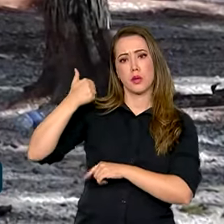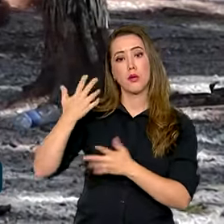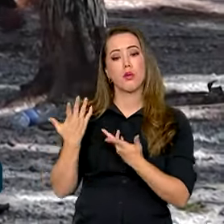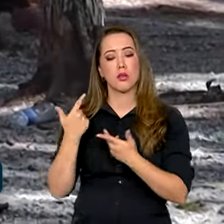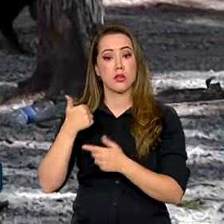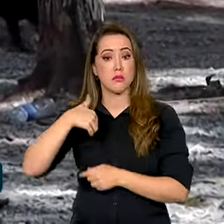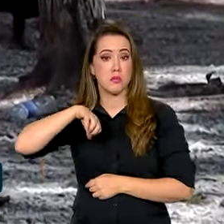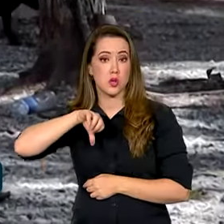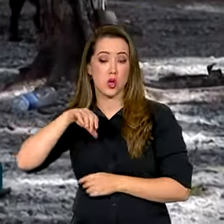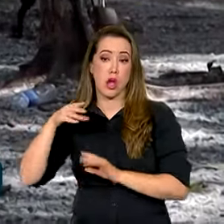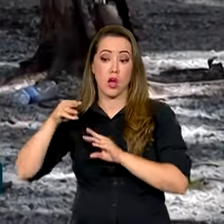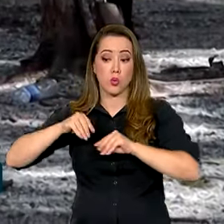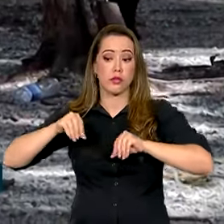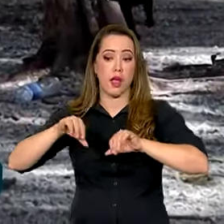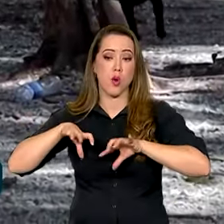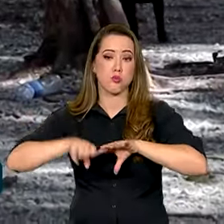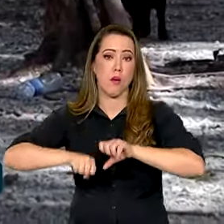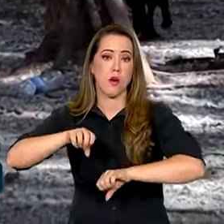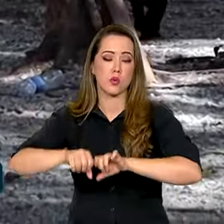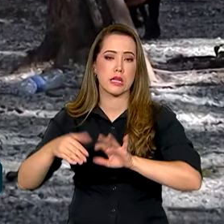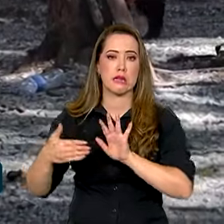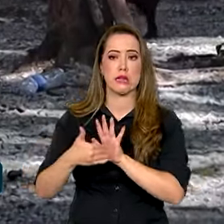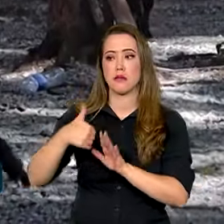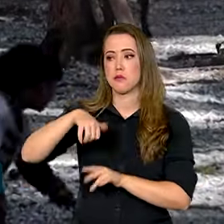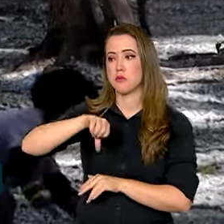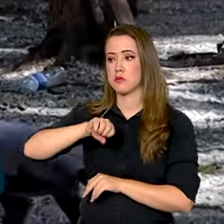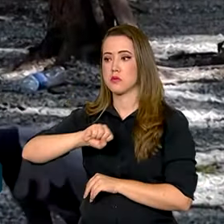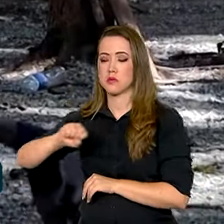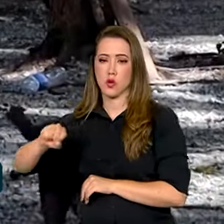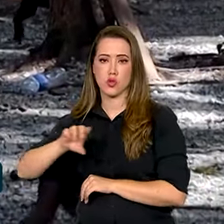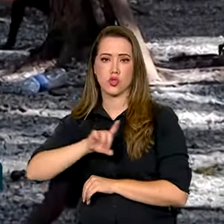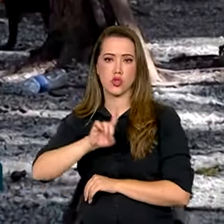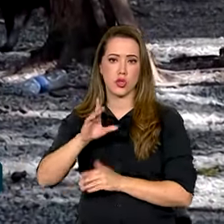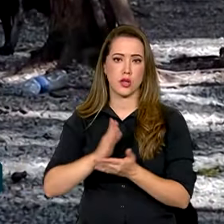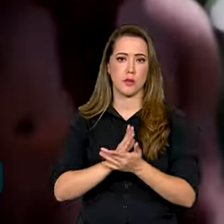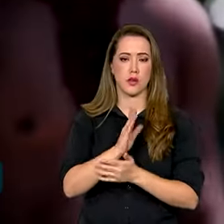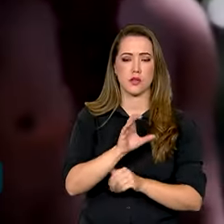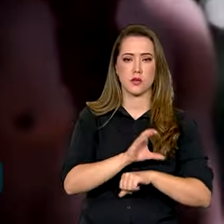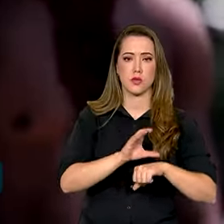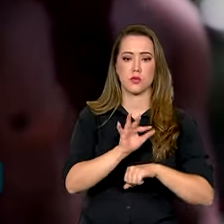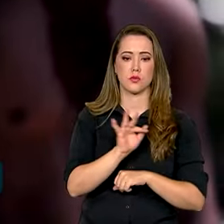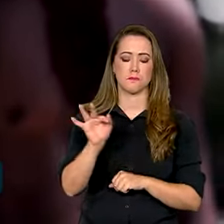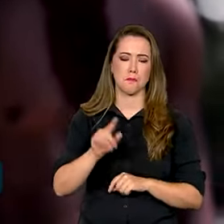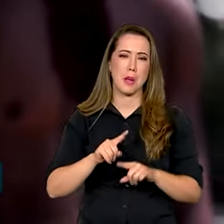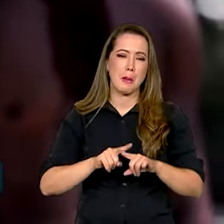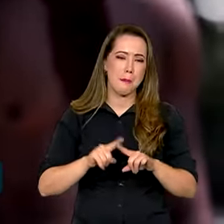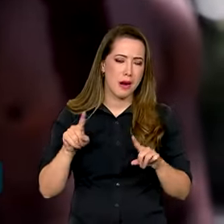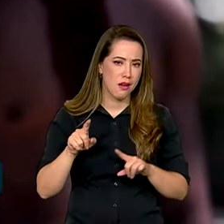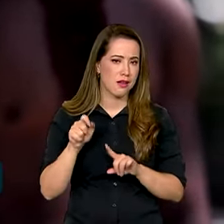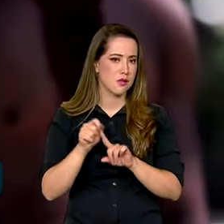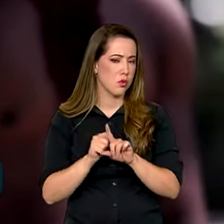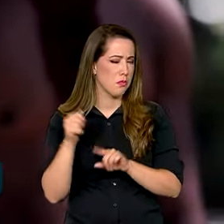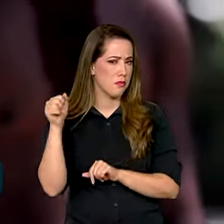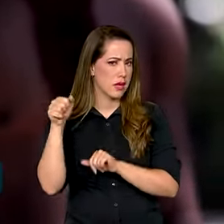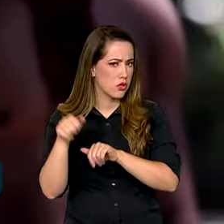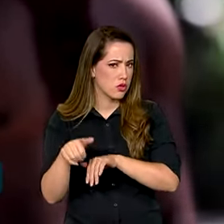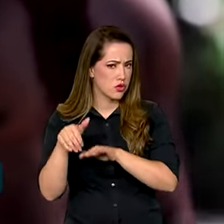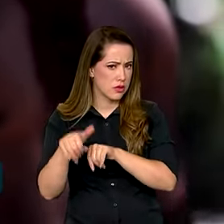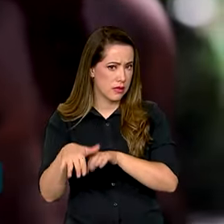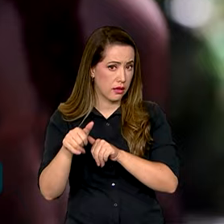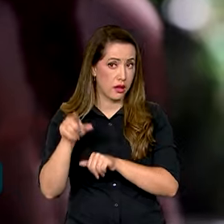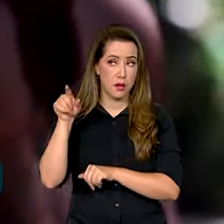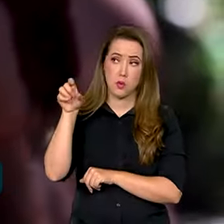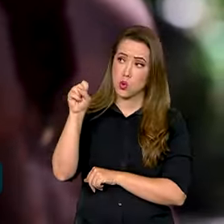data da promulgação da Constituição Federal. Em setembro deste ano, o Supremo Tribunal Federal já havia